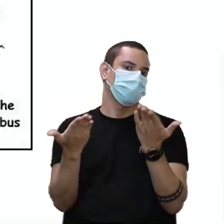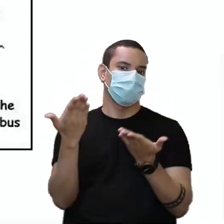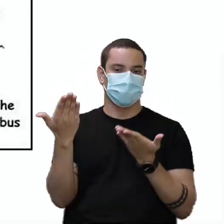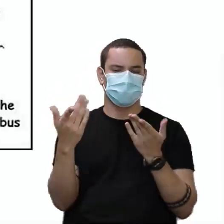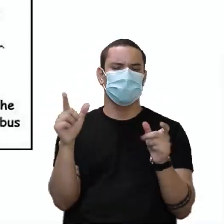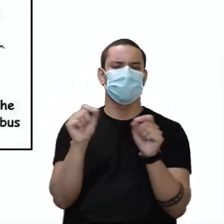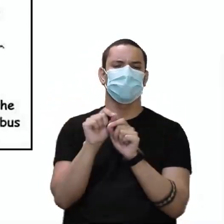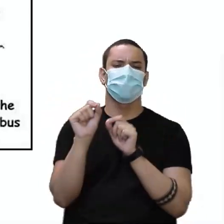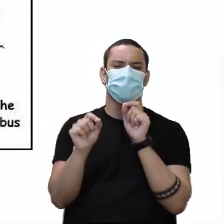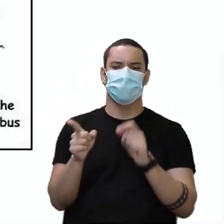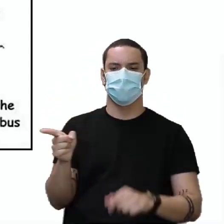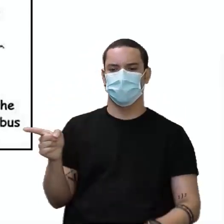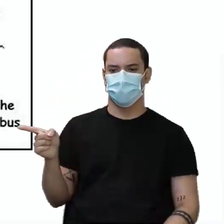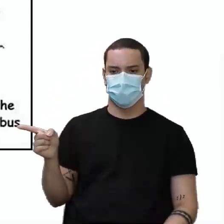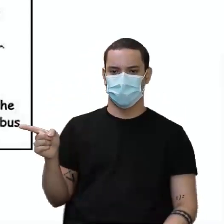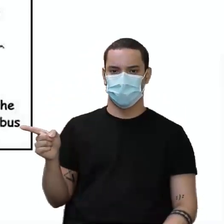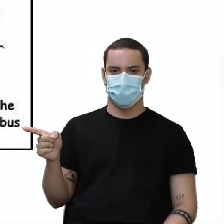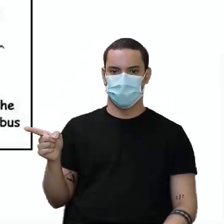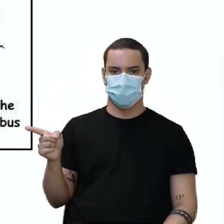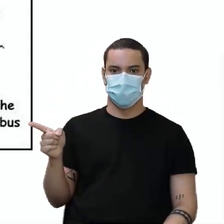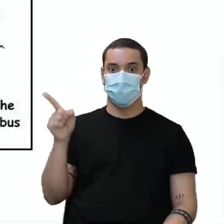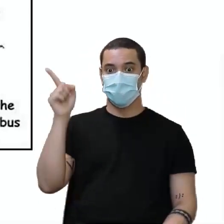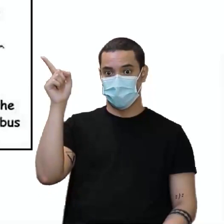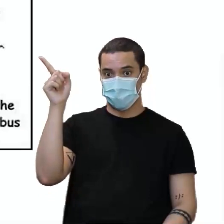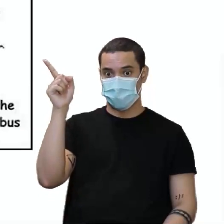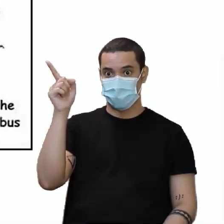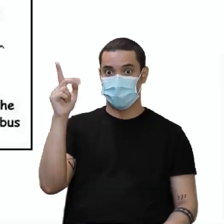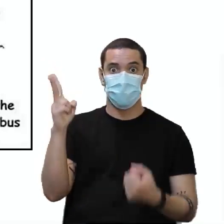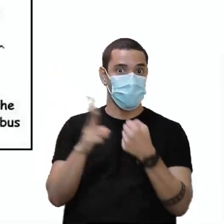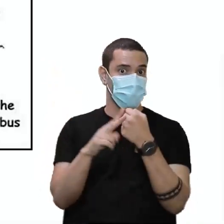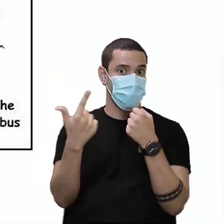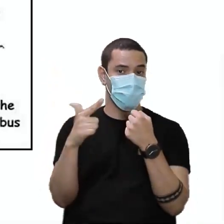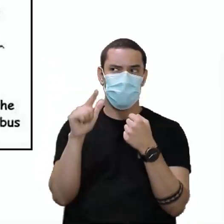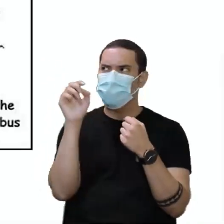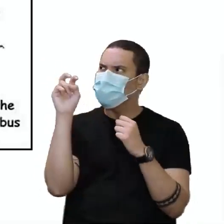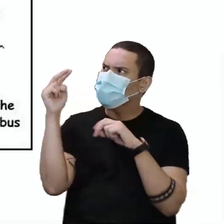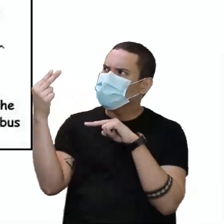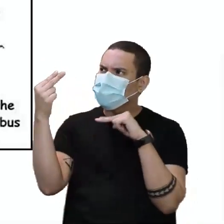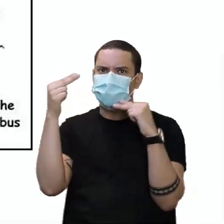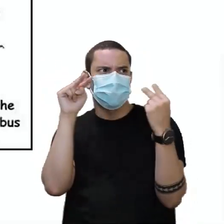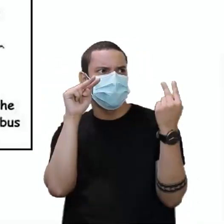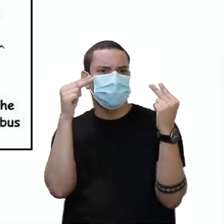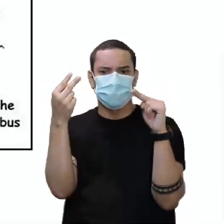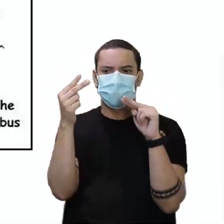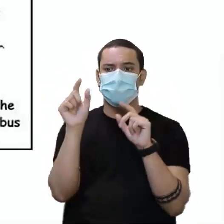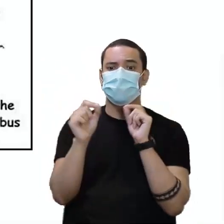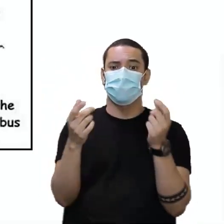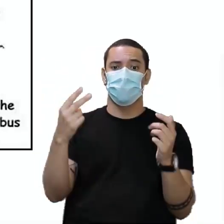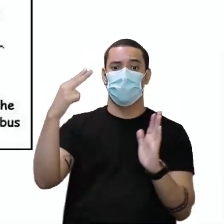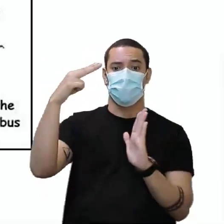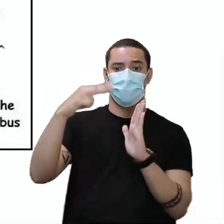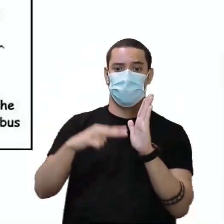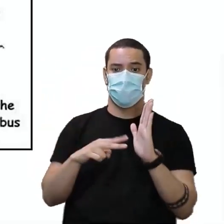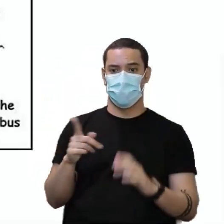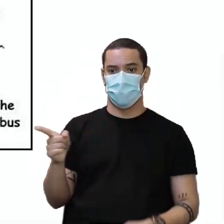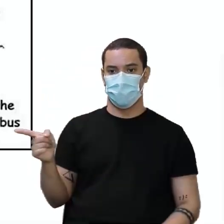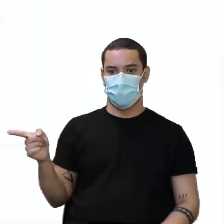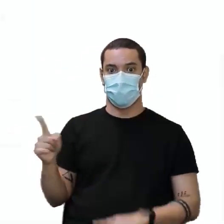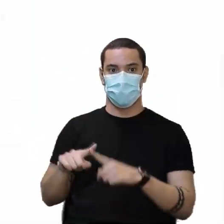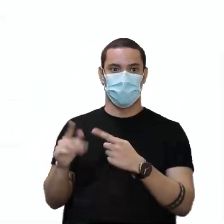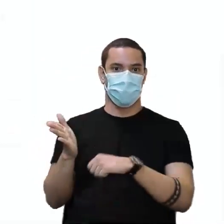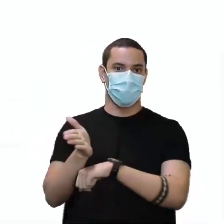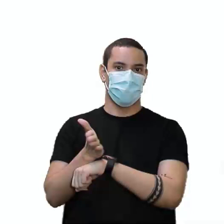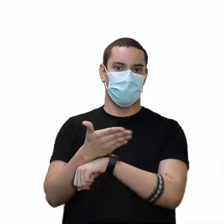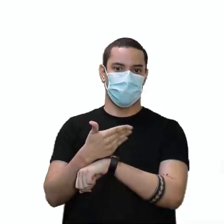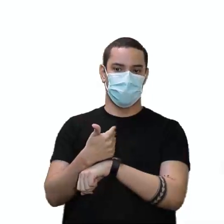E aí, o que eles falam aqui? Essa é linguagem não verbal, onde eu só analiso o semblante dos personagens. E aí, agora eu vou ler o que está escrito aqui, mas antes...